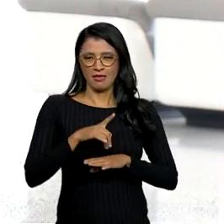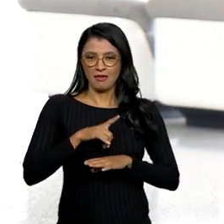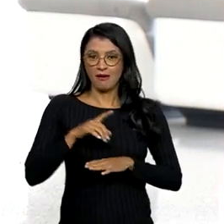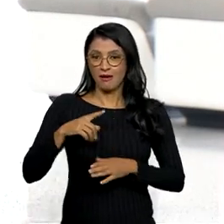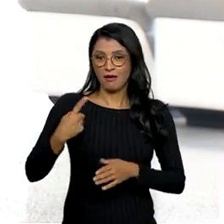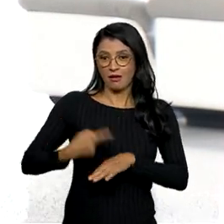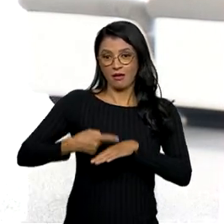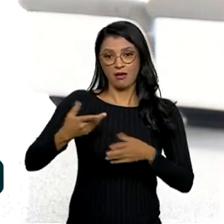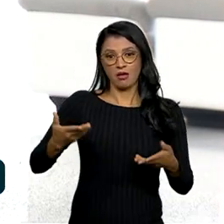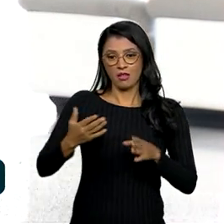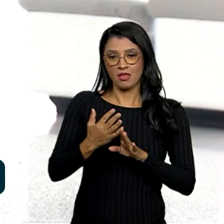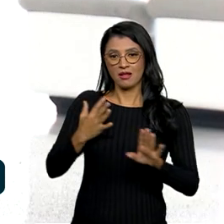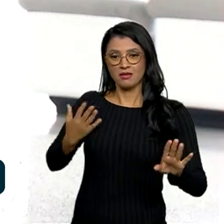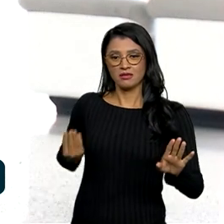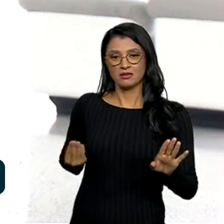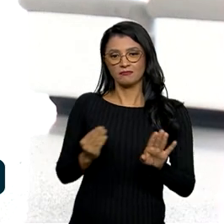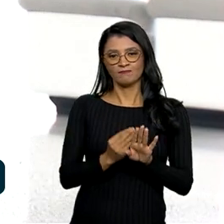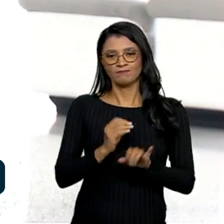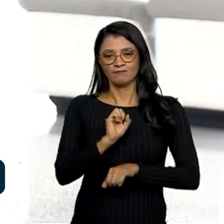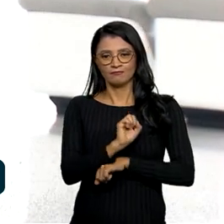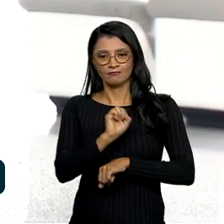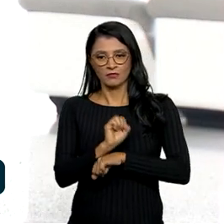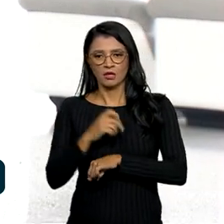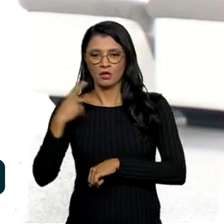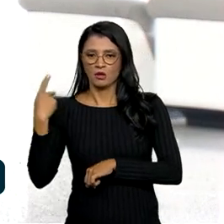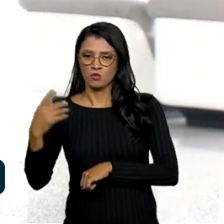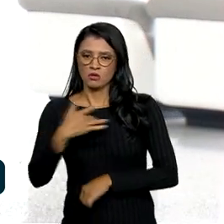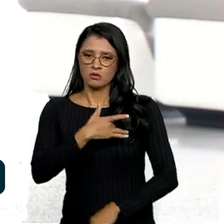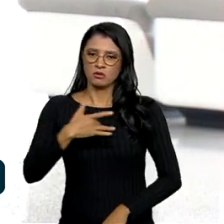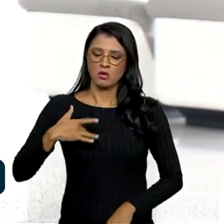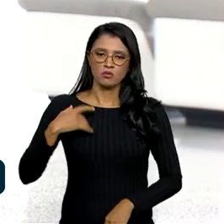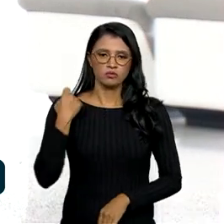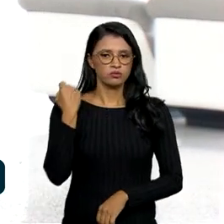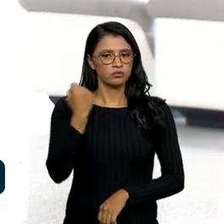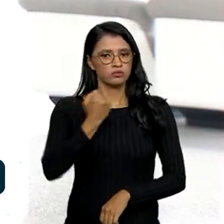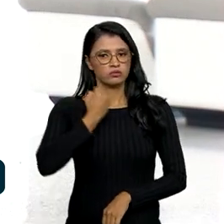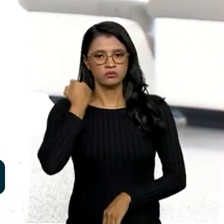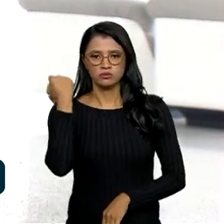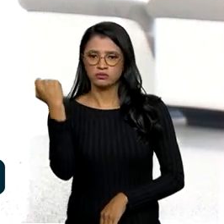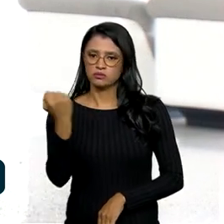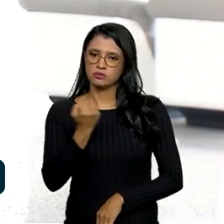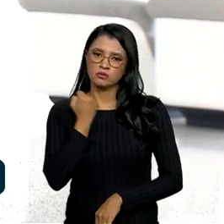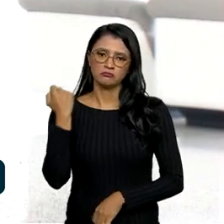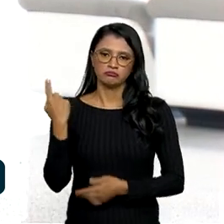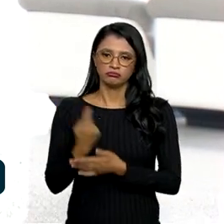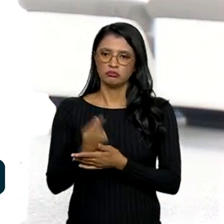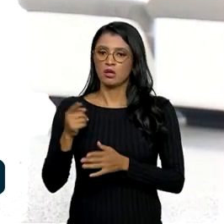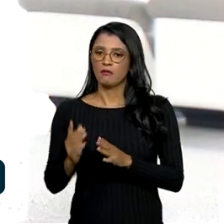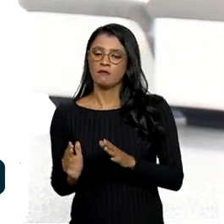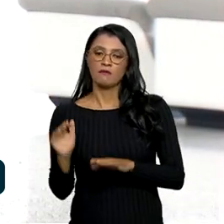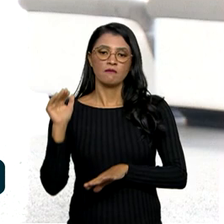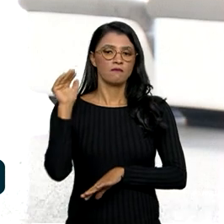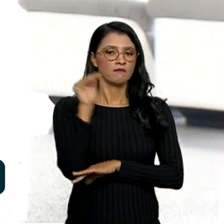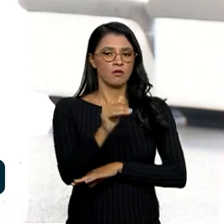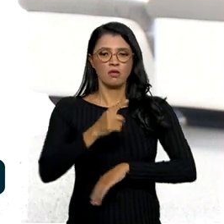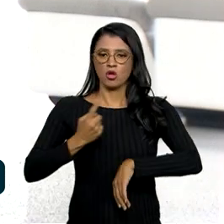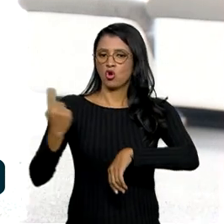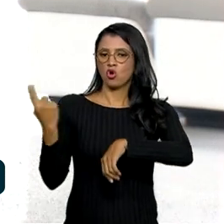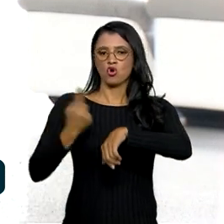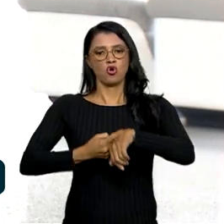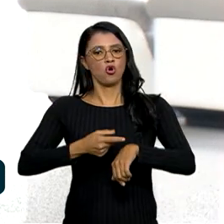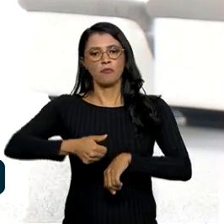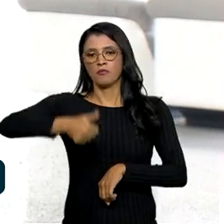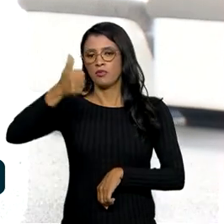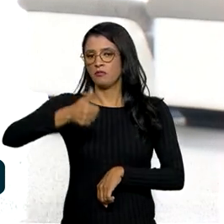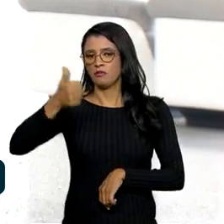recentemente na lista de espera, seu estado de saúde era muito grave, o que o colocava imediatamente entre